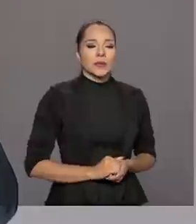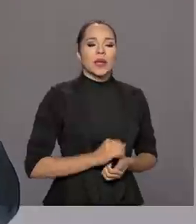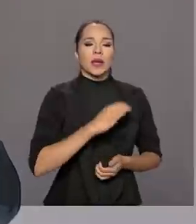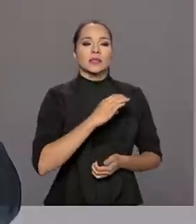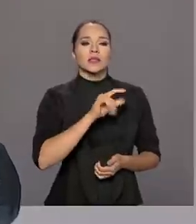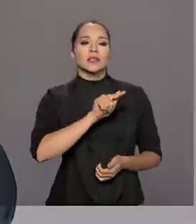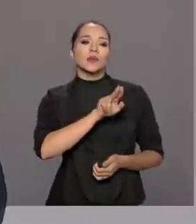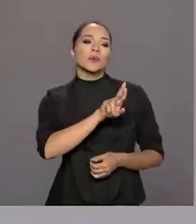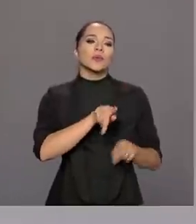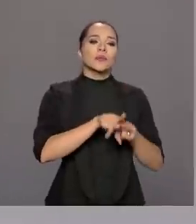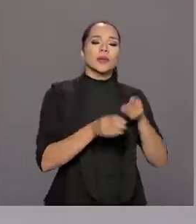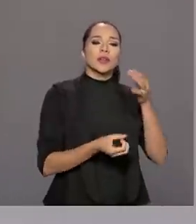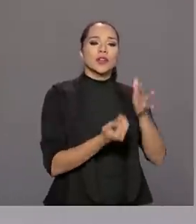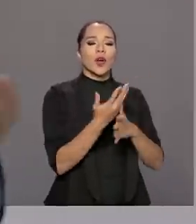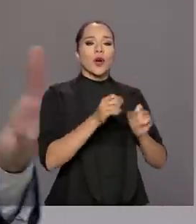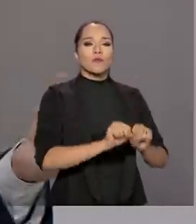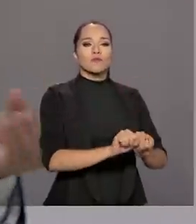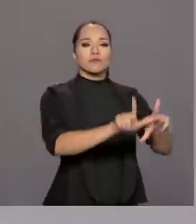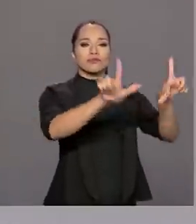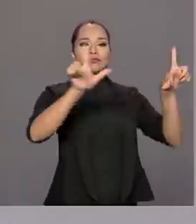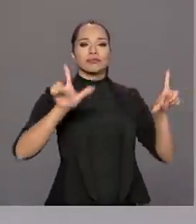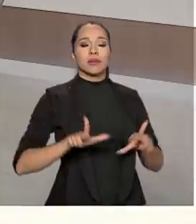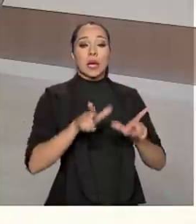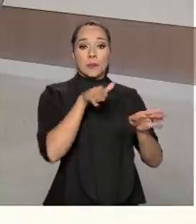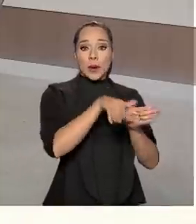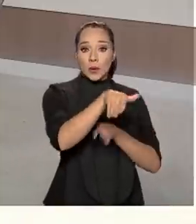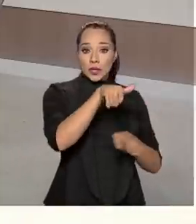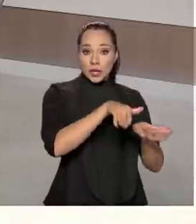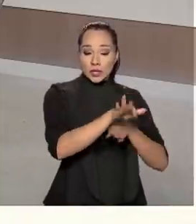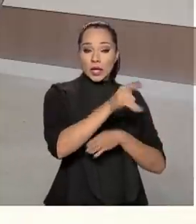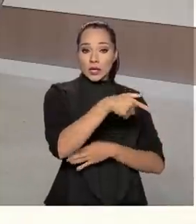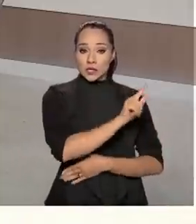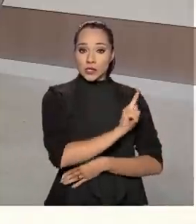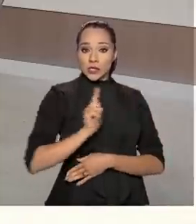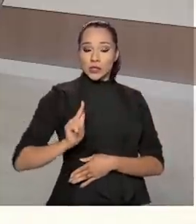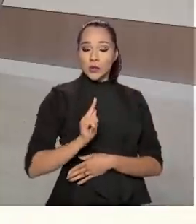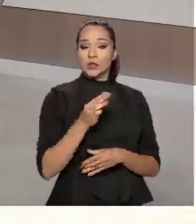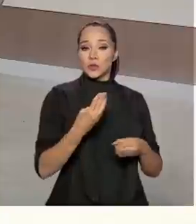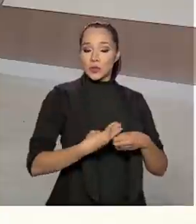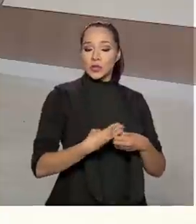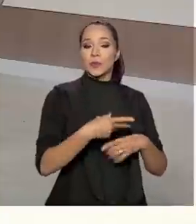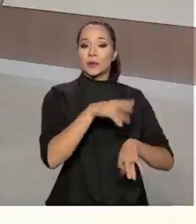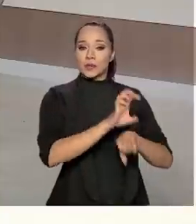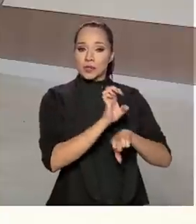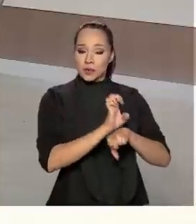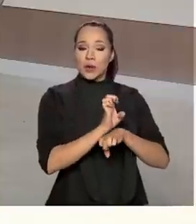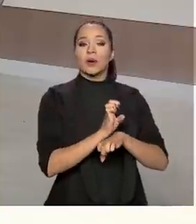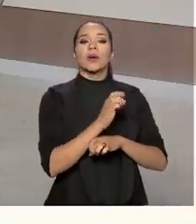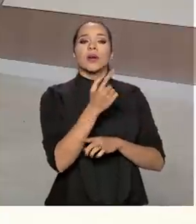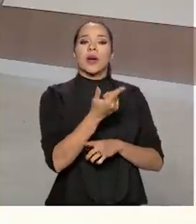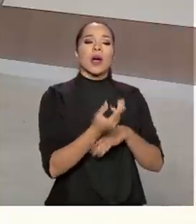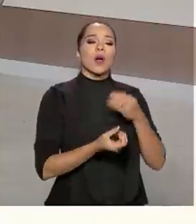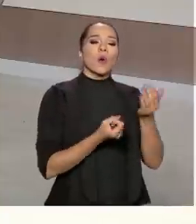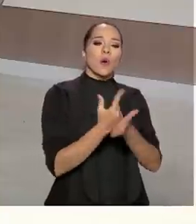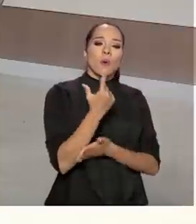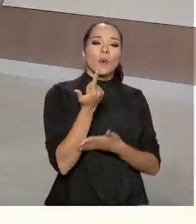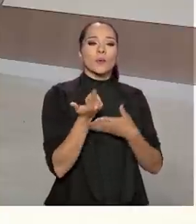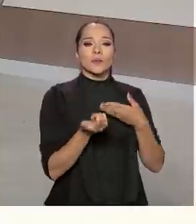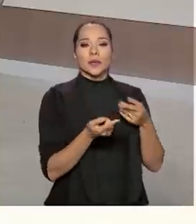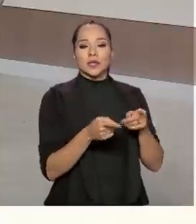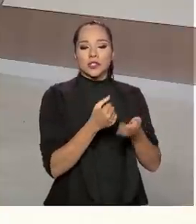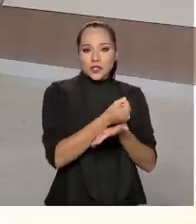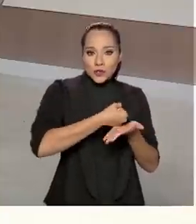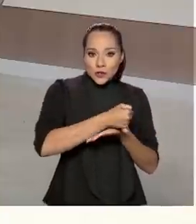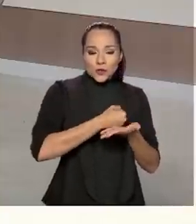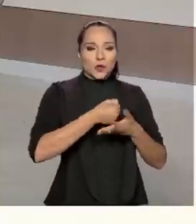CGU também criou um painel para orientar esses gestores municipais e estaduais em relação à compra, justamente, de